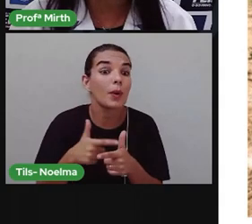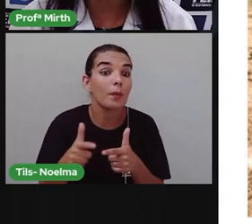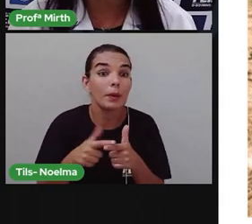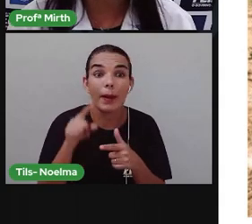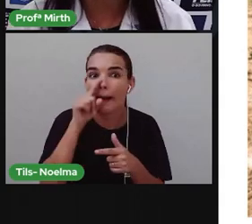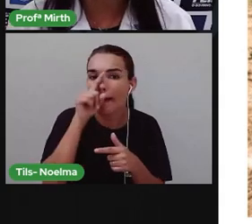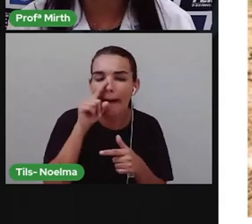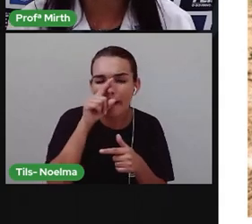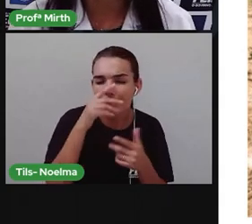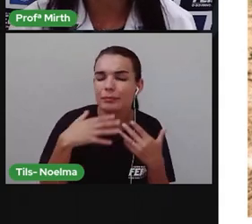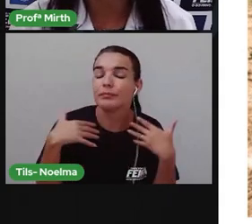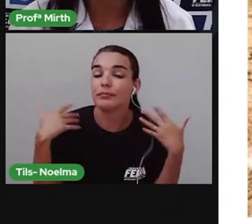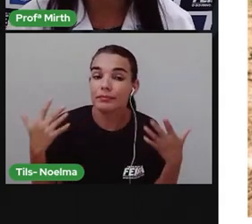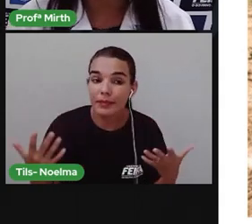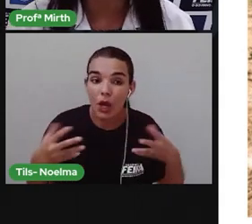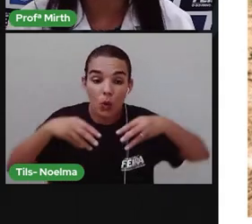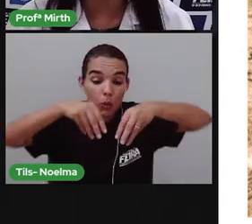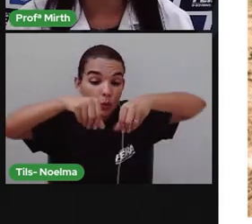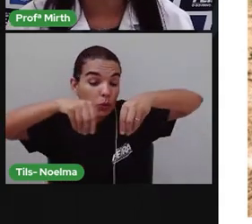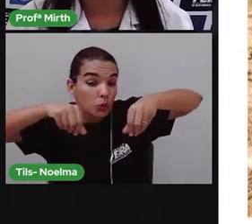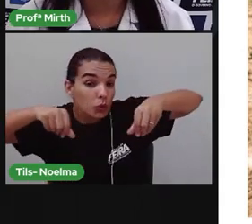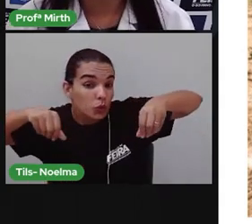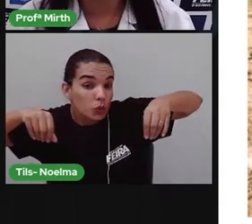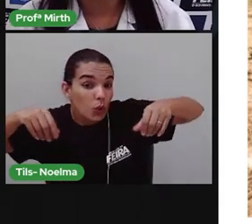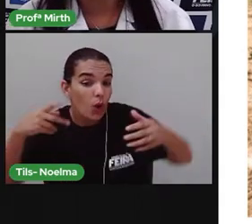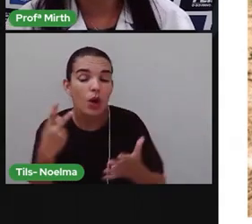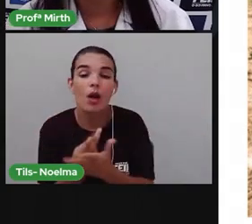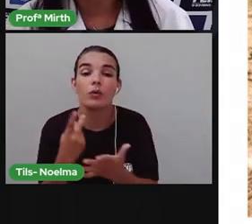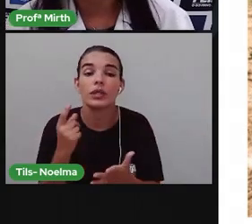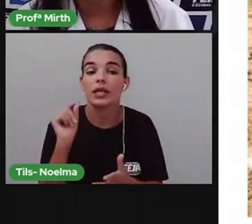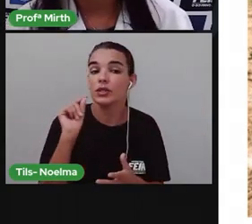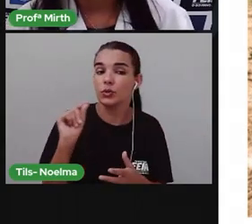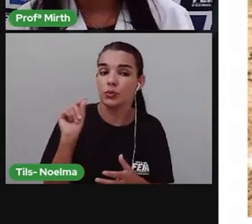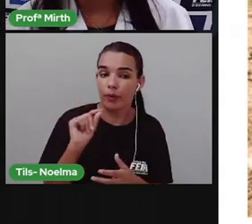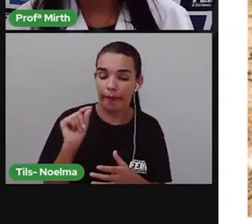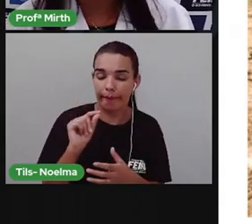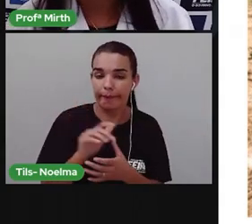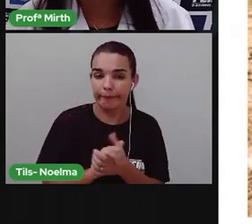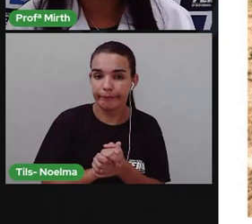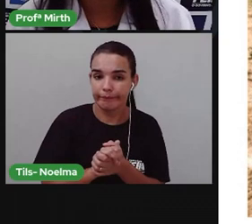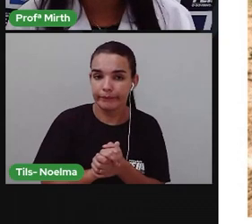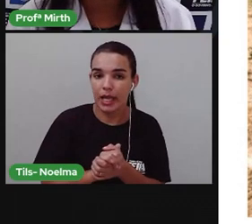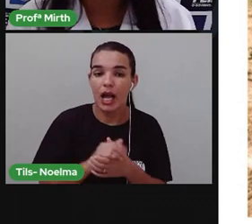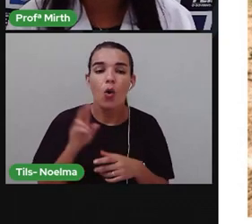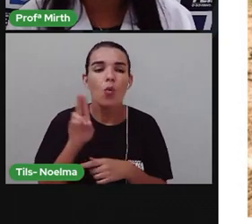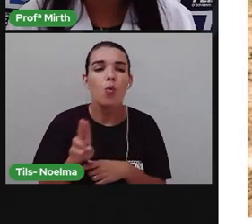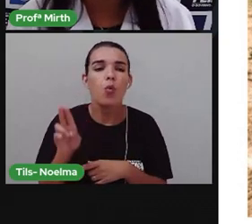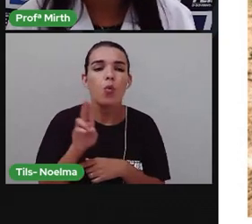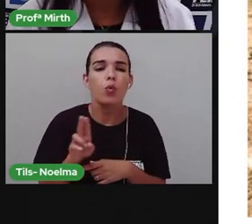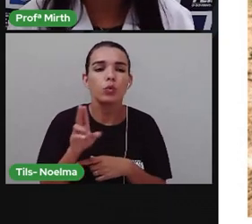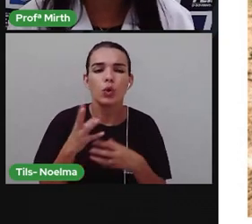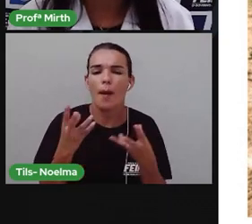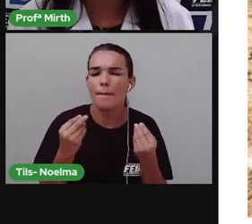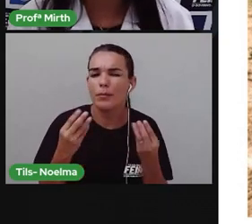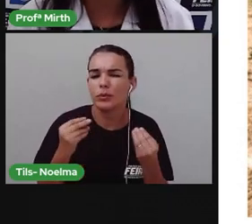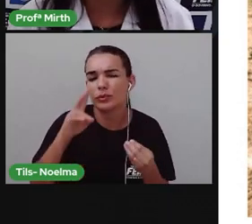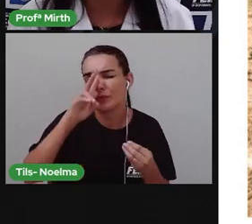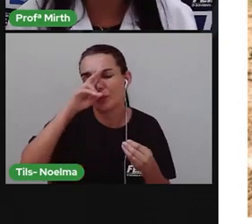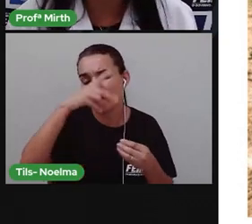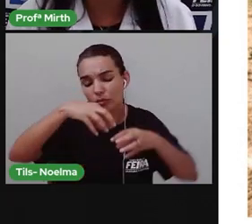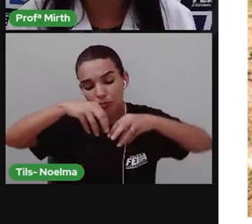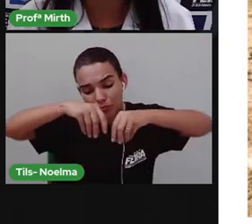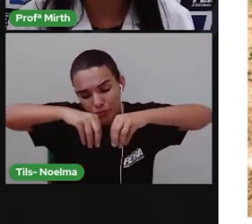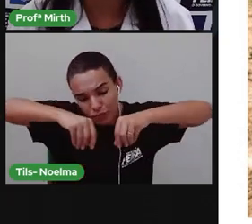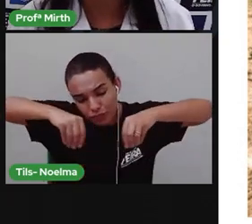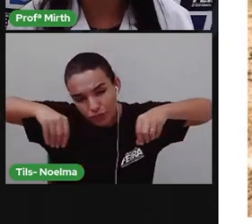bioma É a desertificação Dos solos O que que causa A desertificação Do solo? É o uso exagerado Do solo, né?